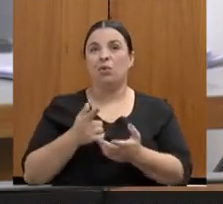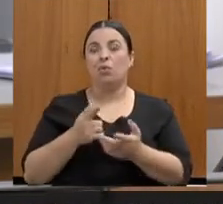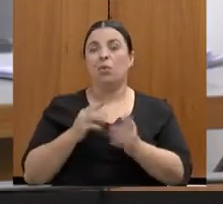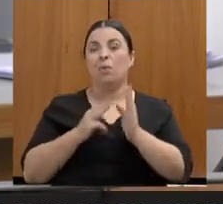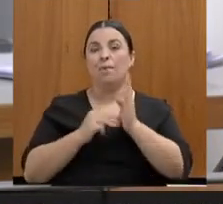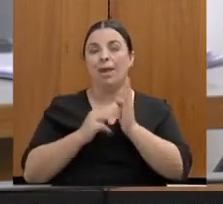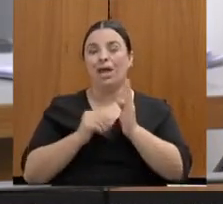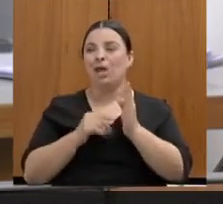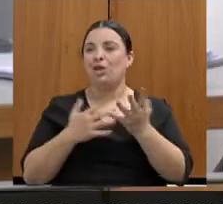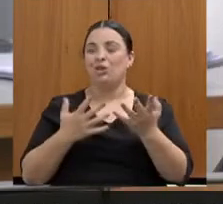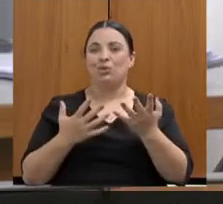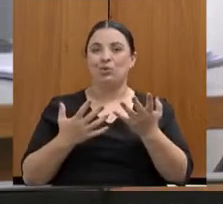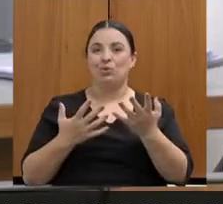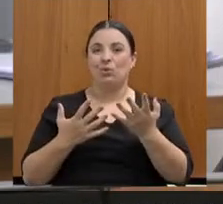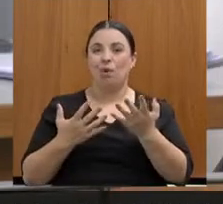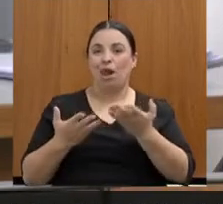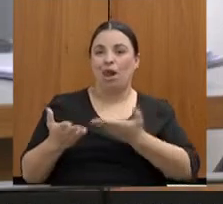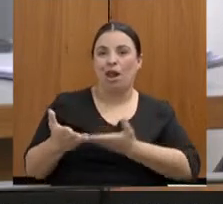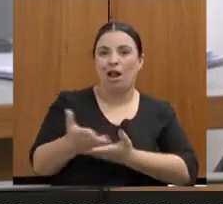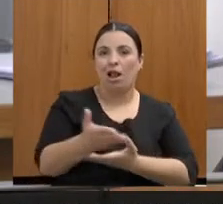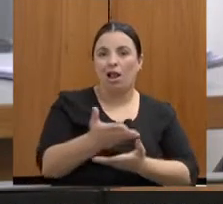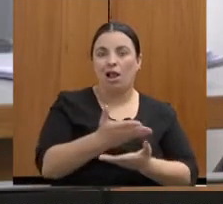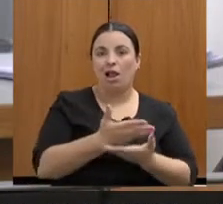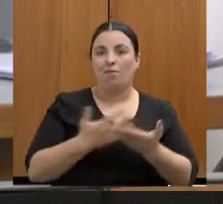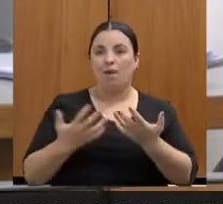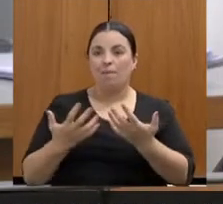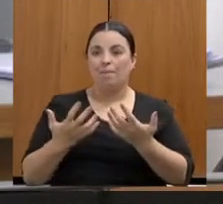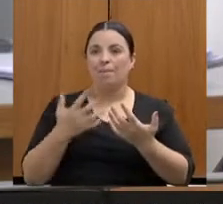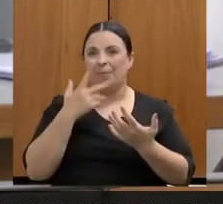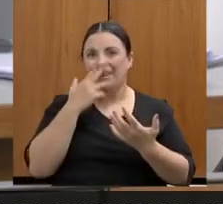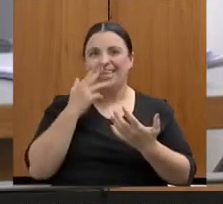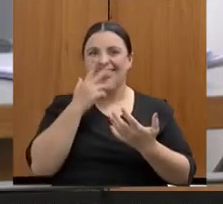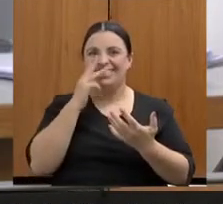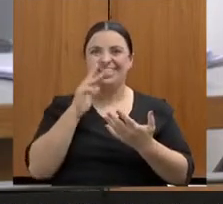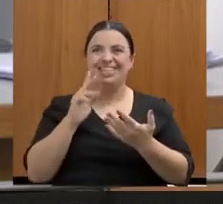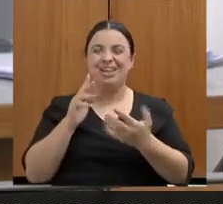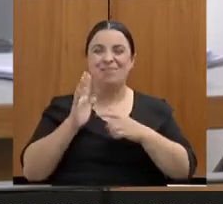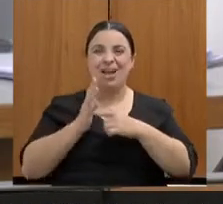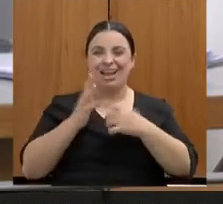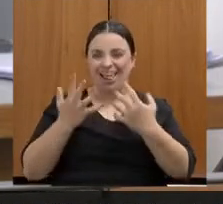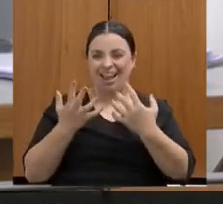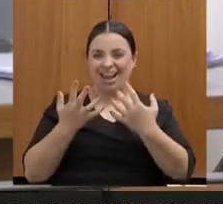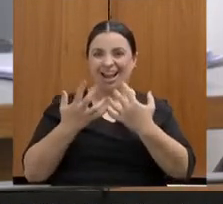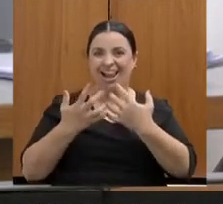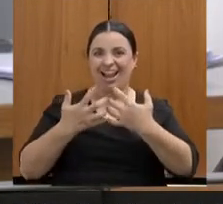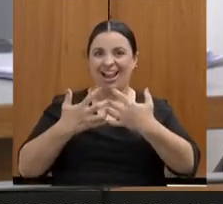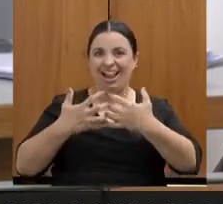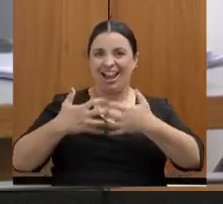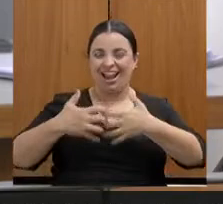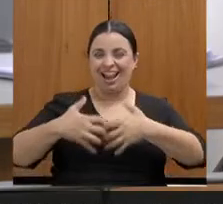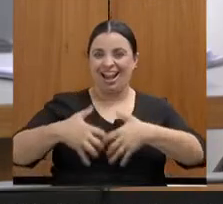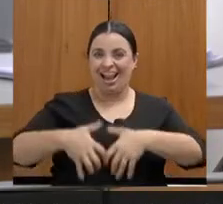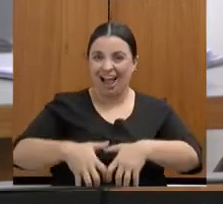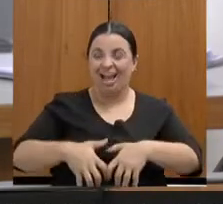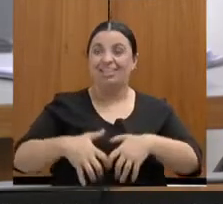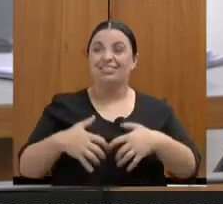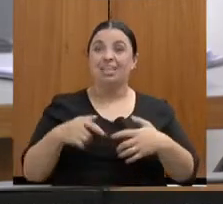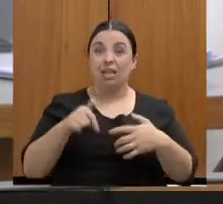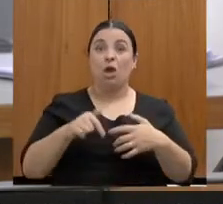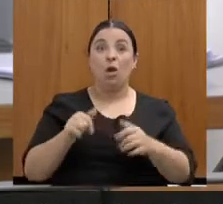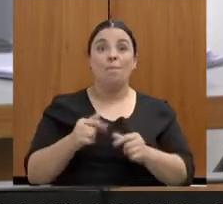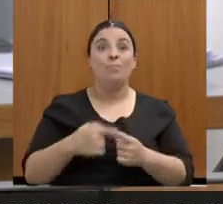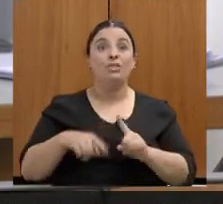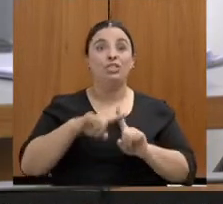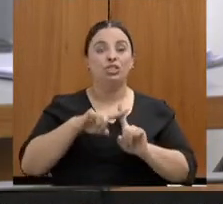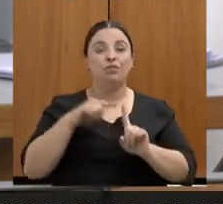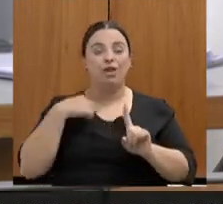interessante, que tem produzido efeitos muito positivos, que nós já estamos estudando para poder levar o exemplo